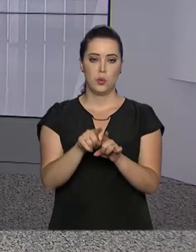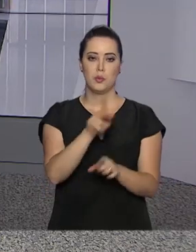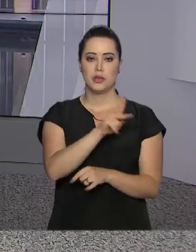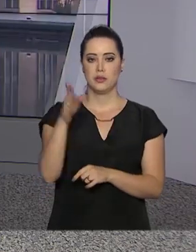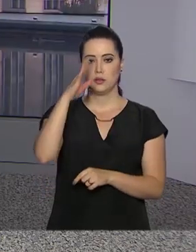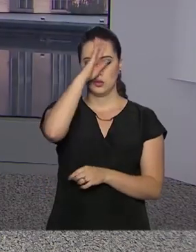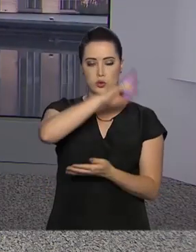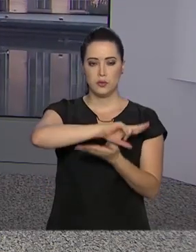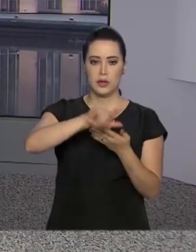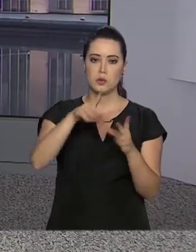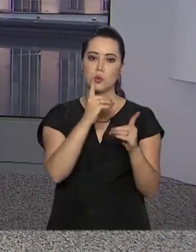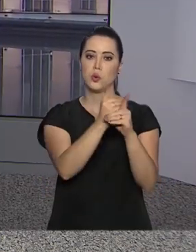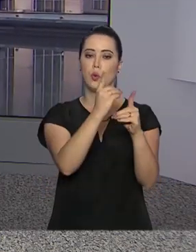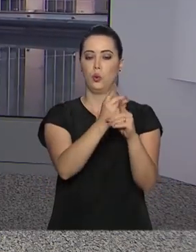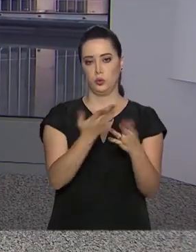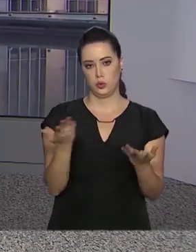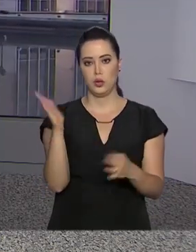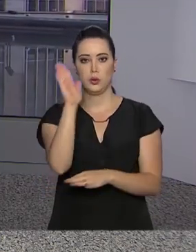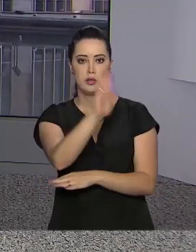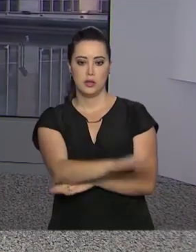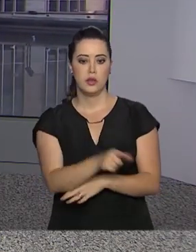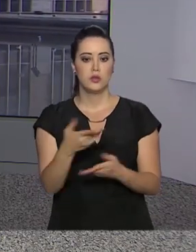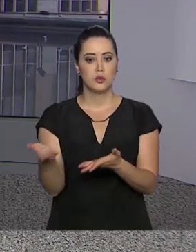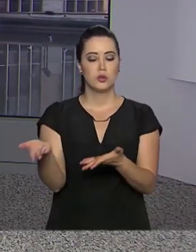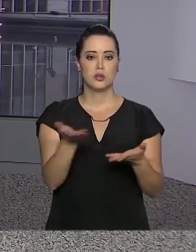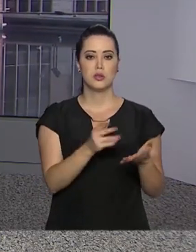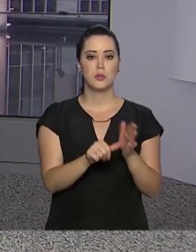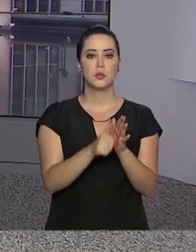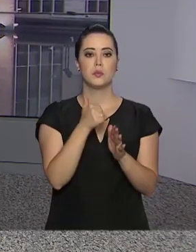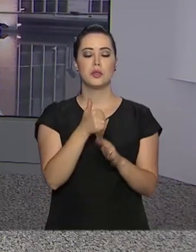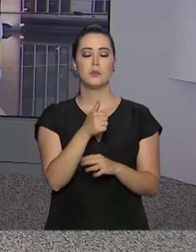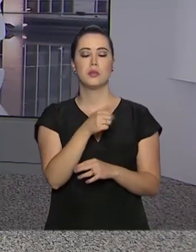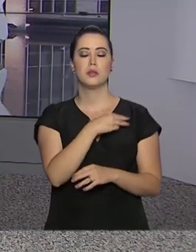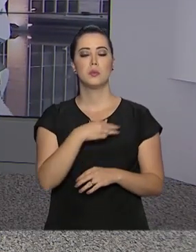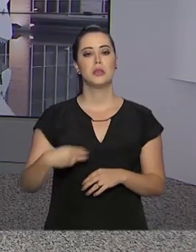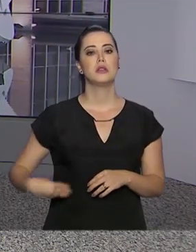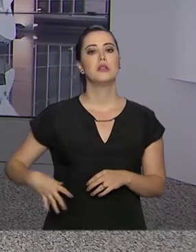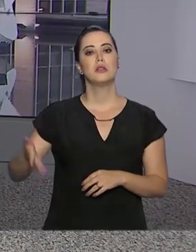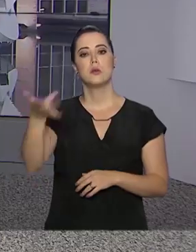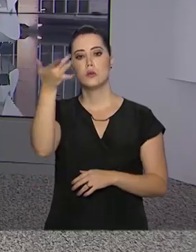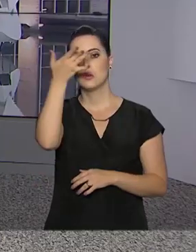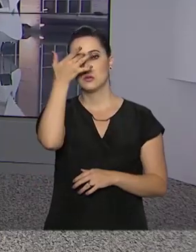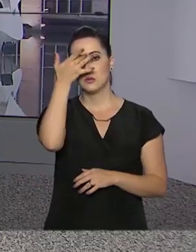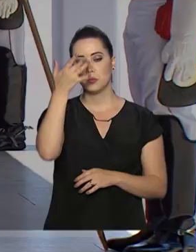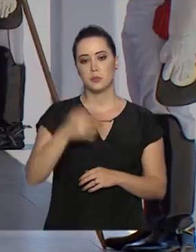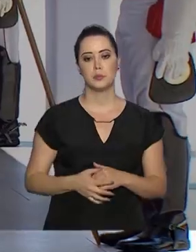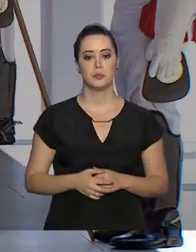Agora à tarde, recebe no Palácio do Planalto o primeiro-ministro da Índia, Narendra Modi.